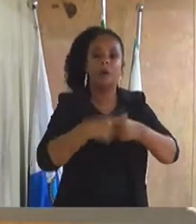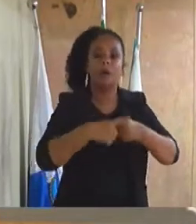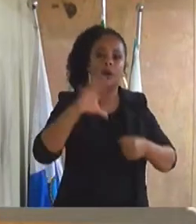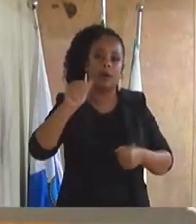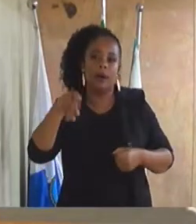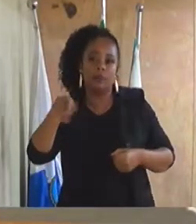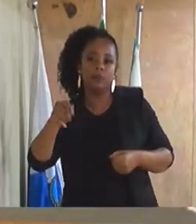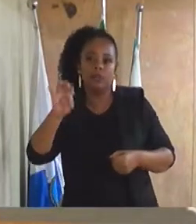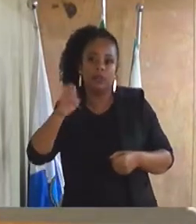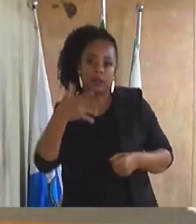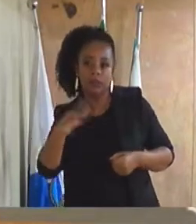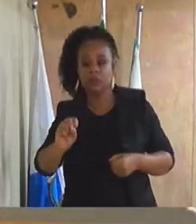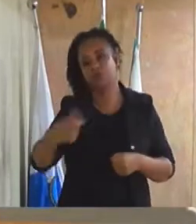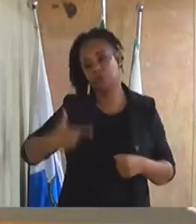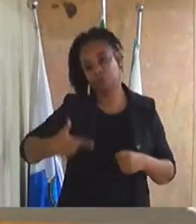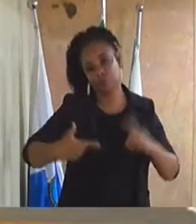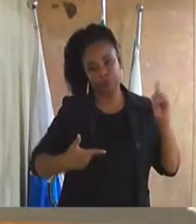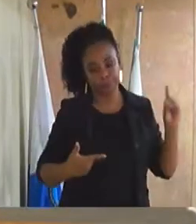distrito deste município.